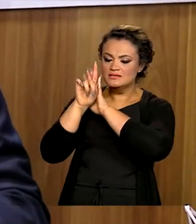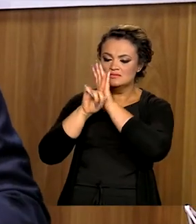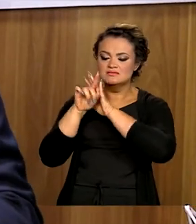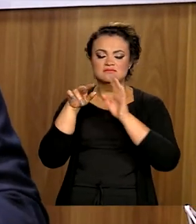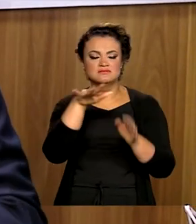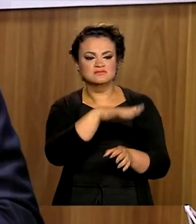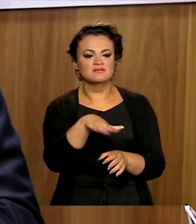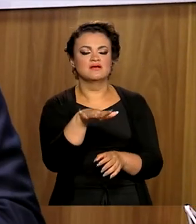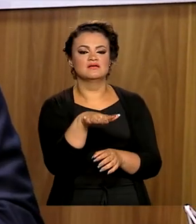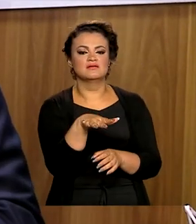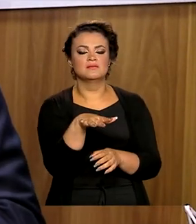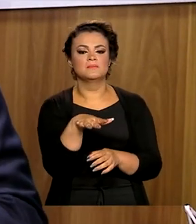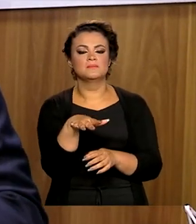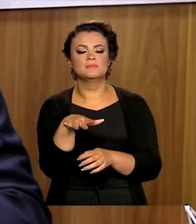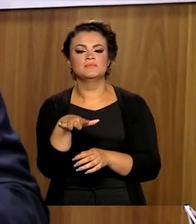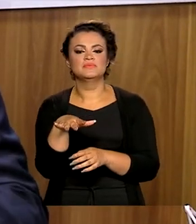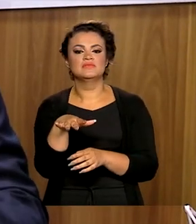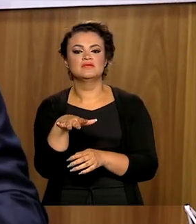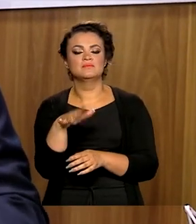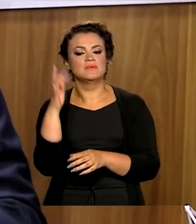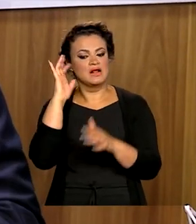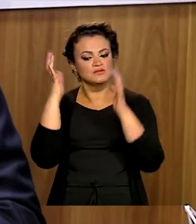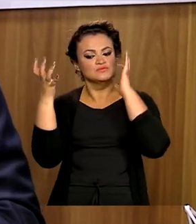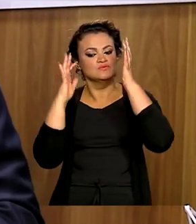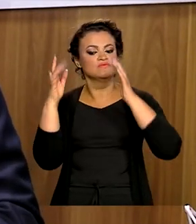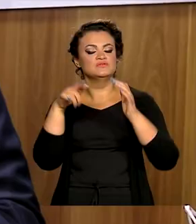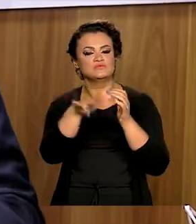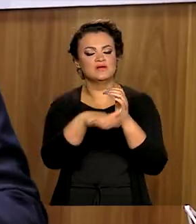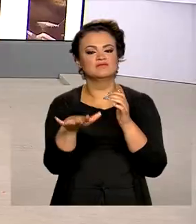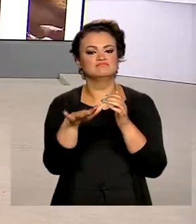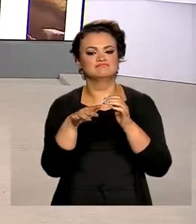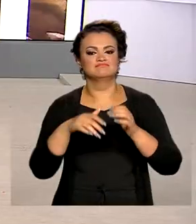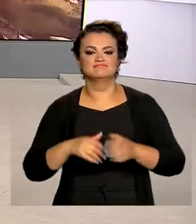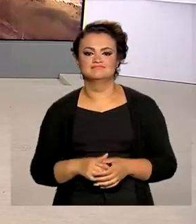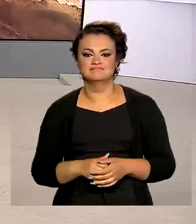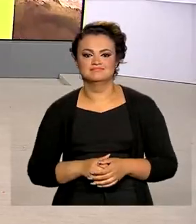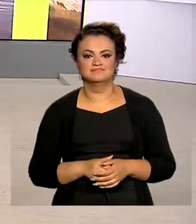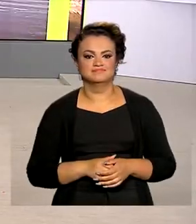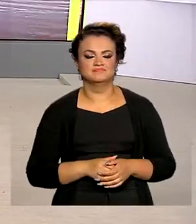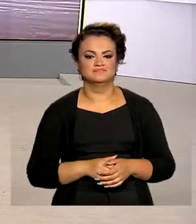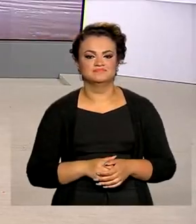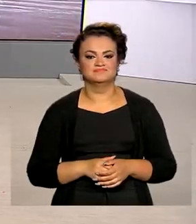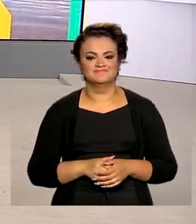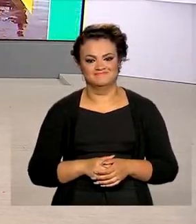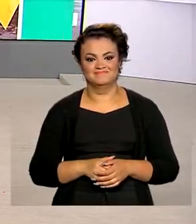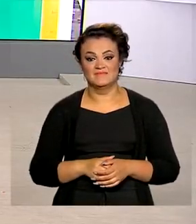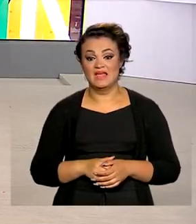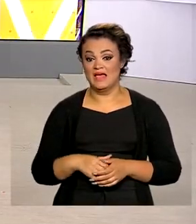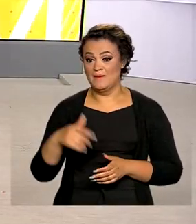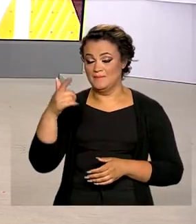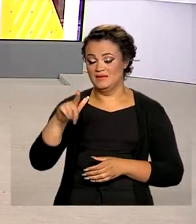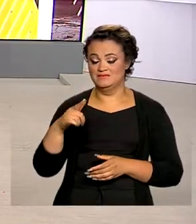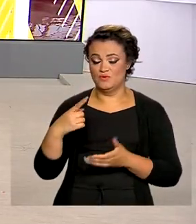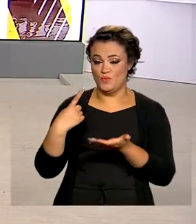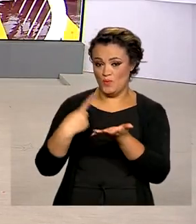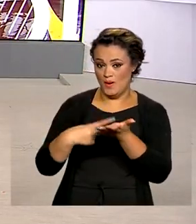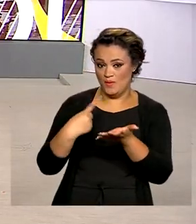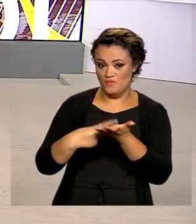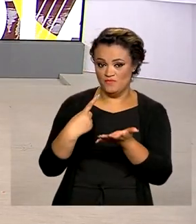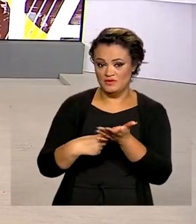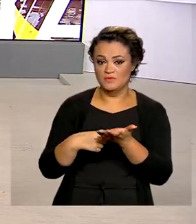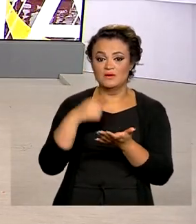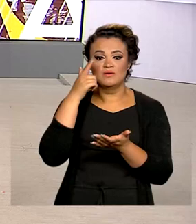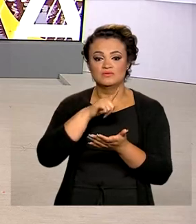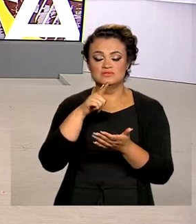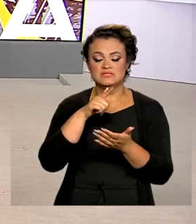em relação ao combate à dengue. Renovado o convênio de cooperação para o